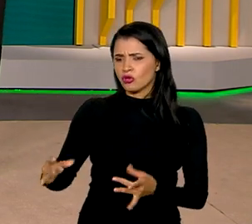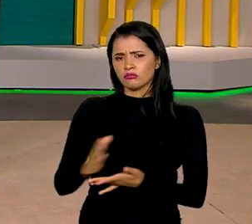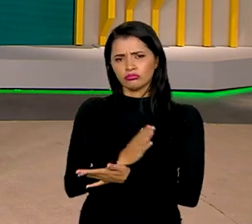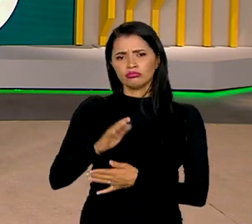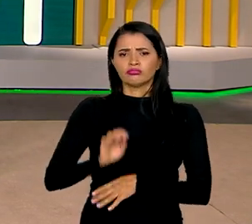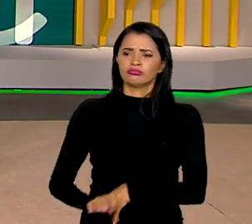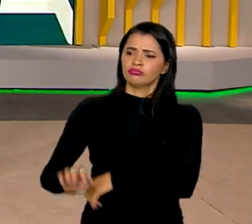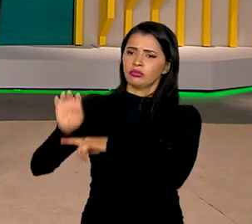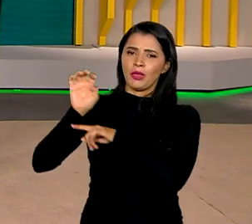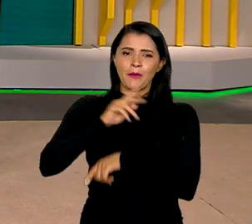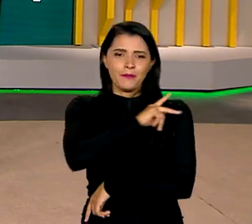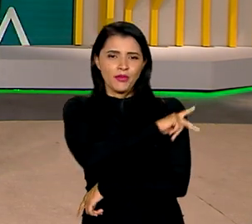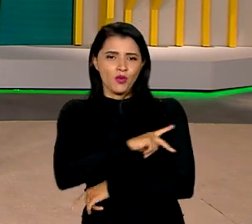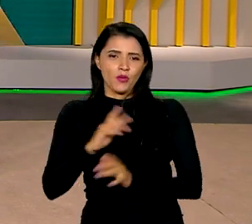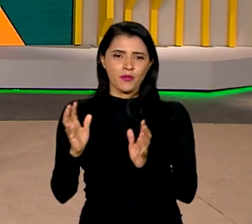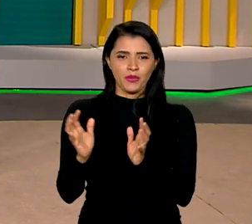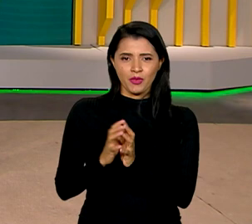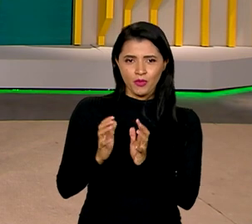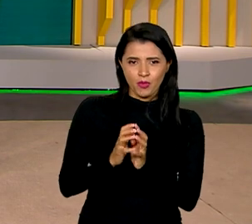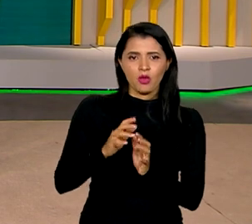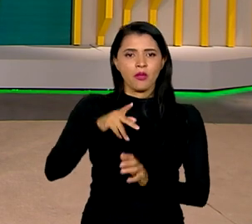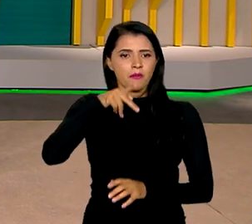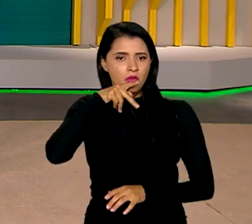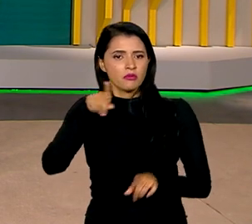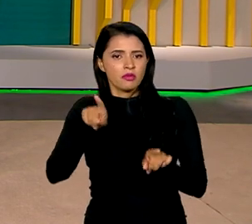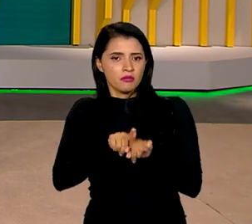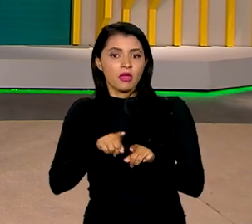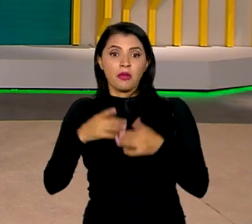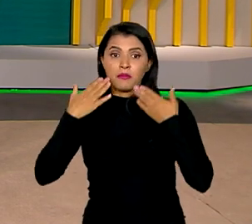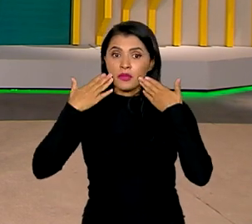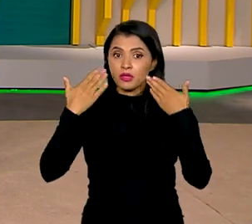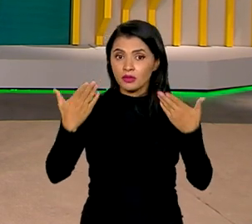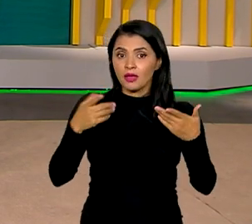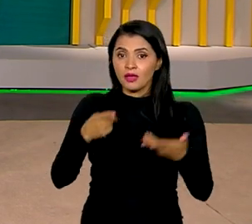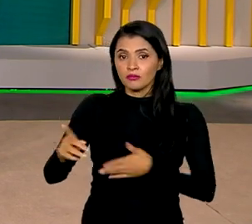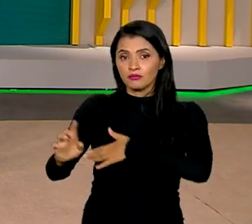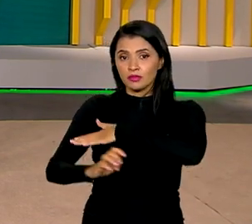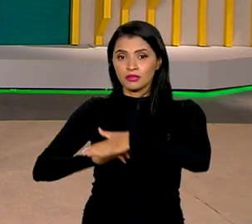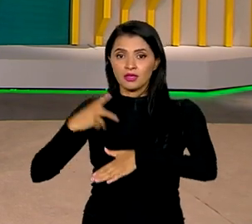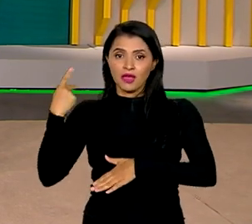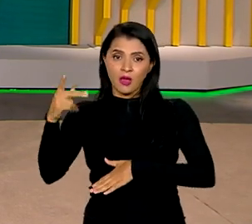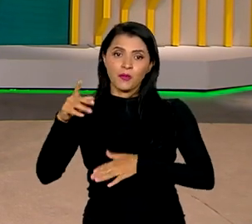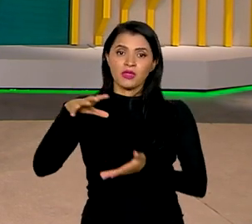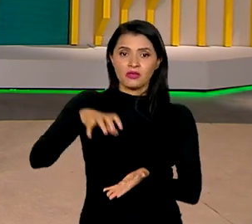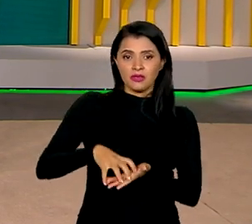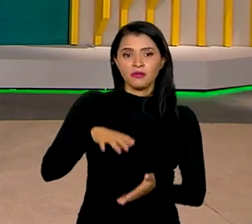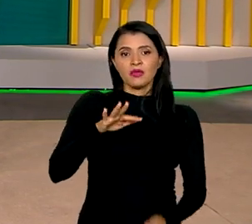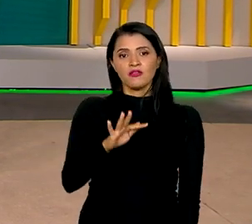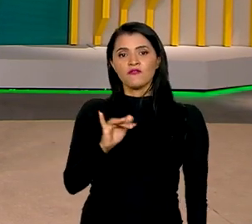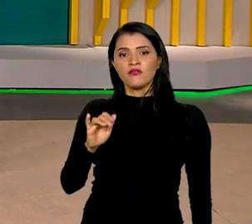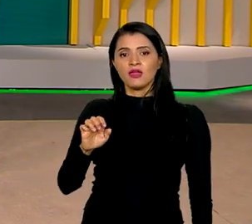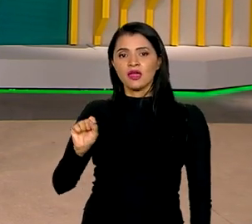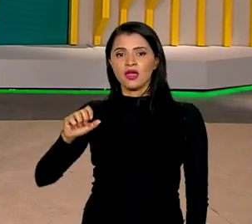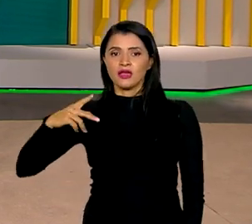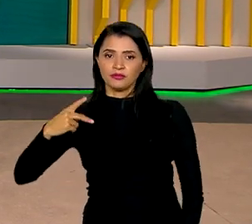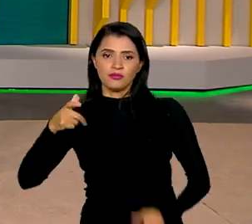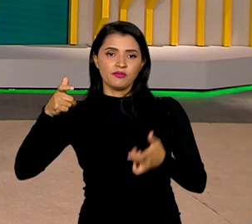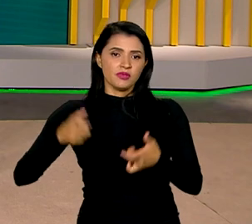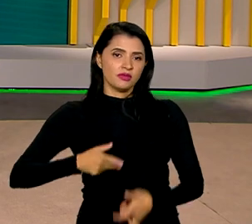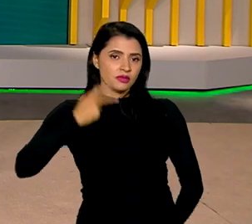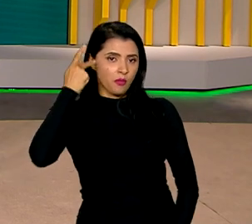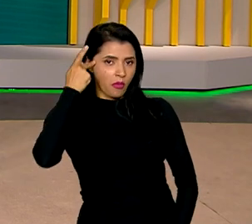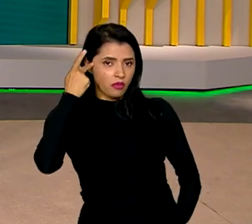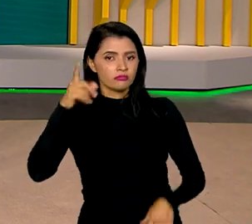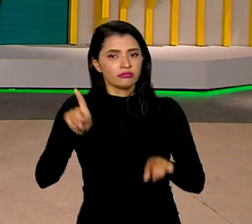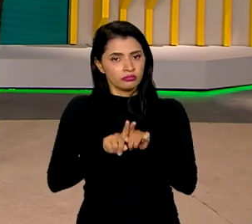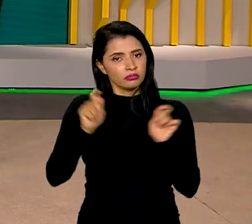estados como Piauí, Pernambuco e Paraíba, além de ser apresentado a empresários na sede da Fiesp em São Paulo. E ainda